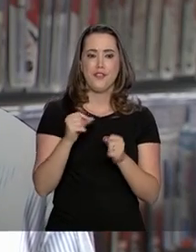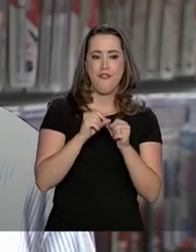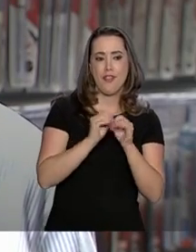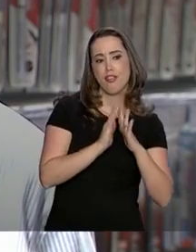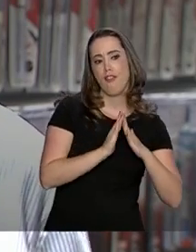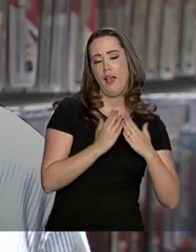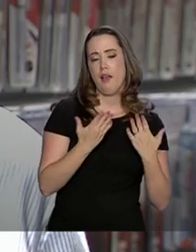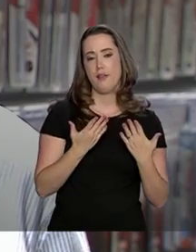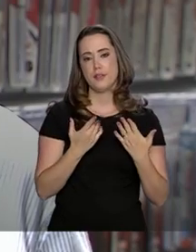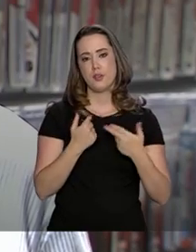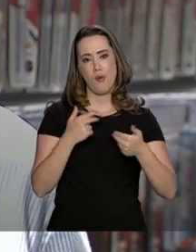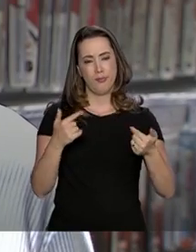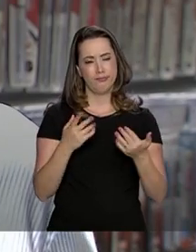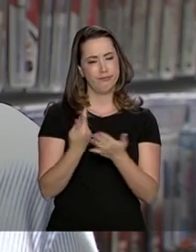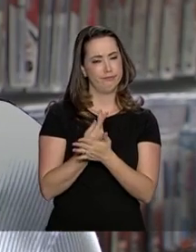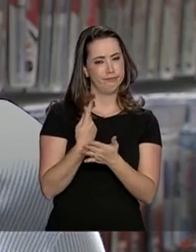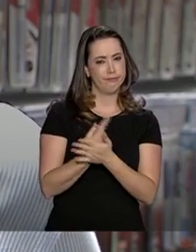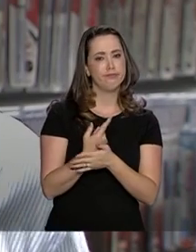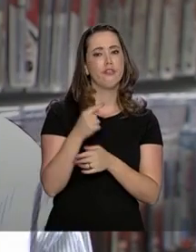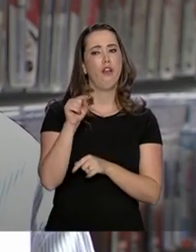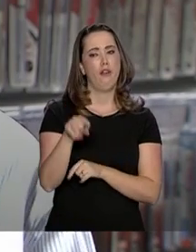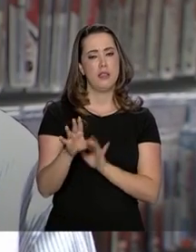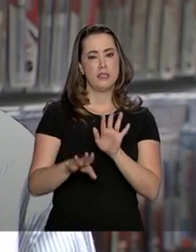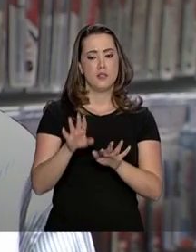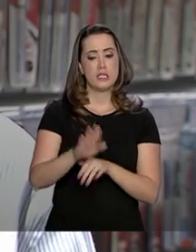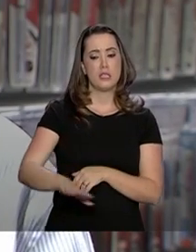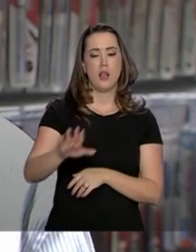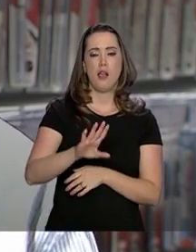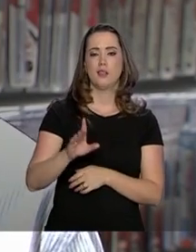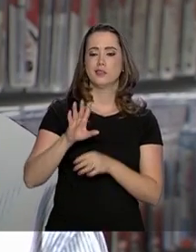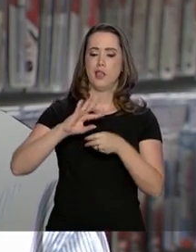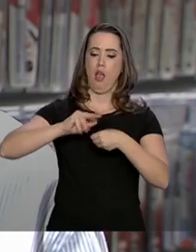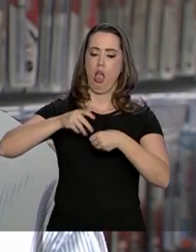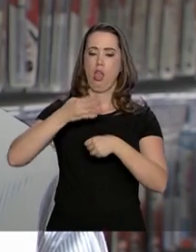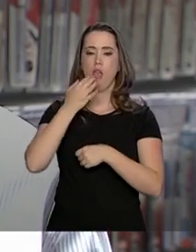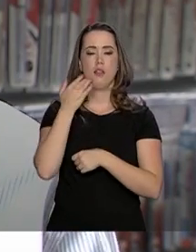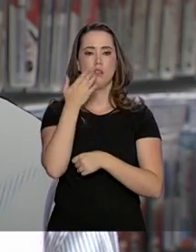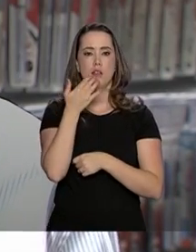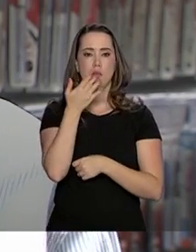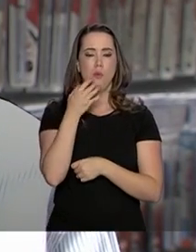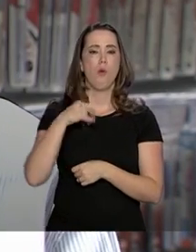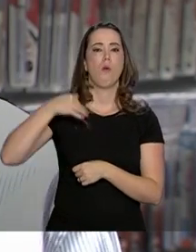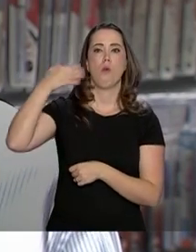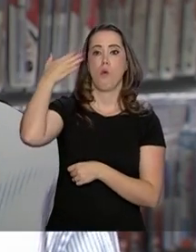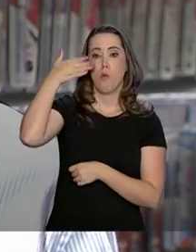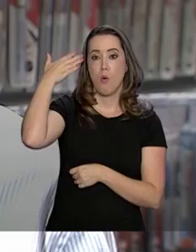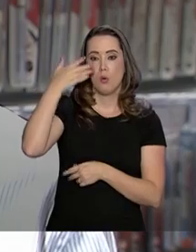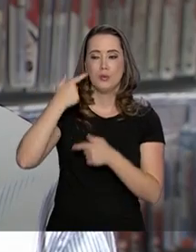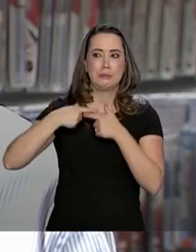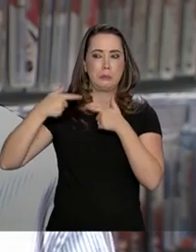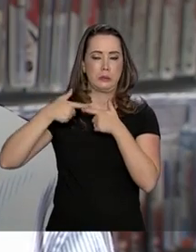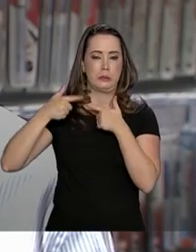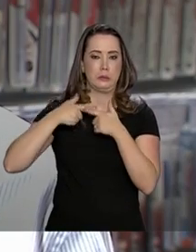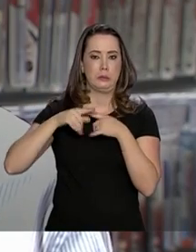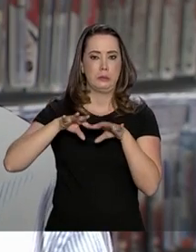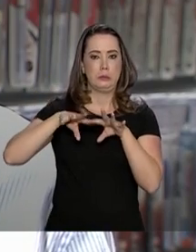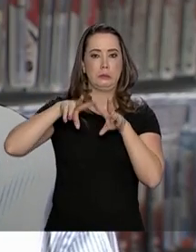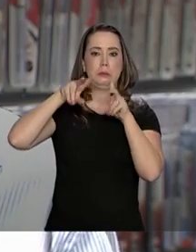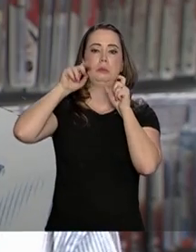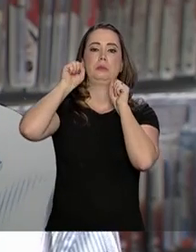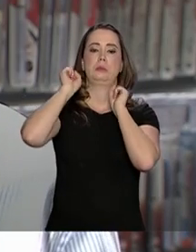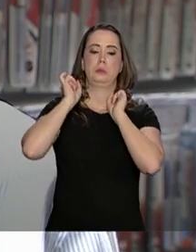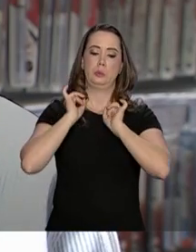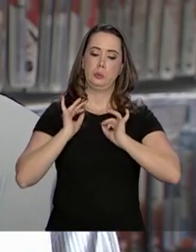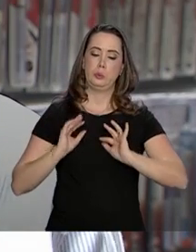quintal com produto inadequado. A criança pega aquilo na mão, põe na boca, põe no olho, acaba soltando uma tinta, um produto